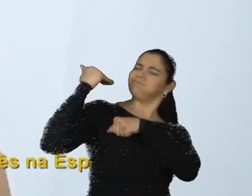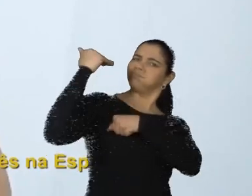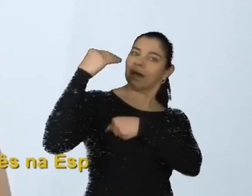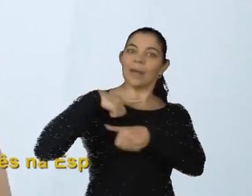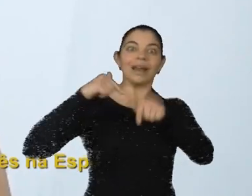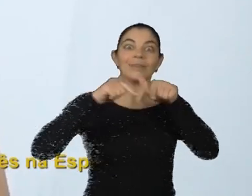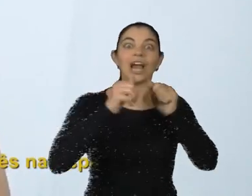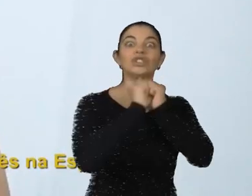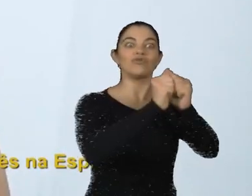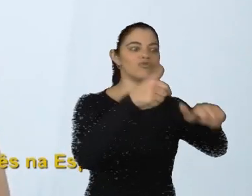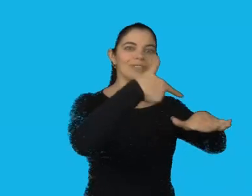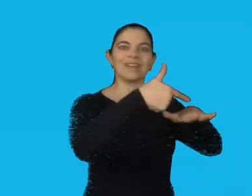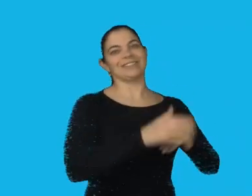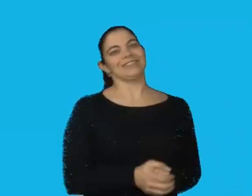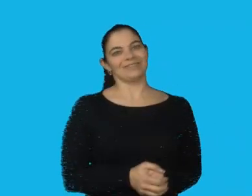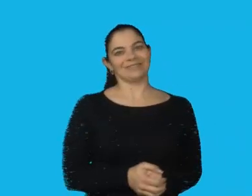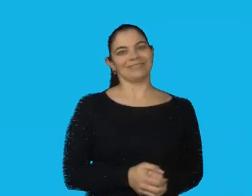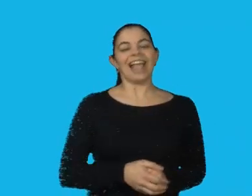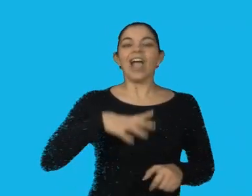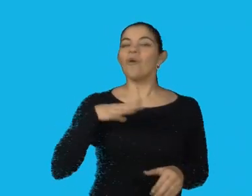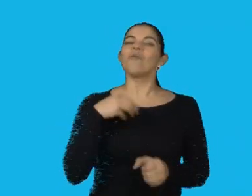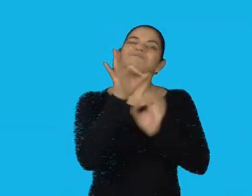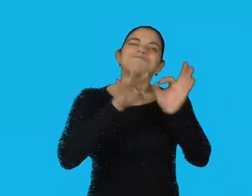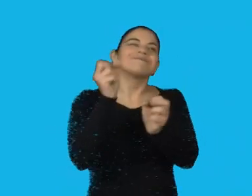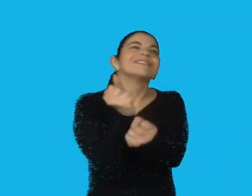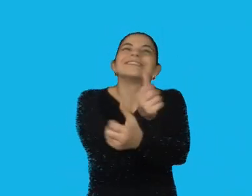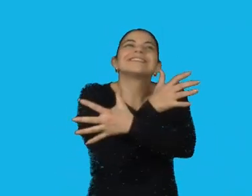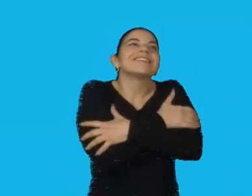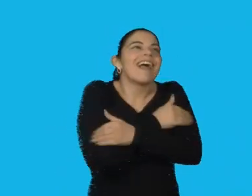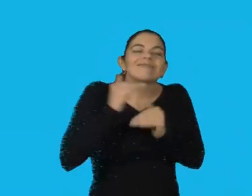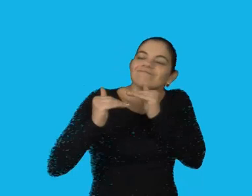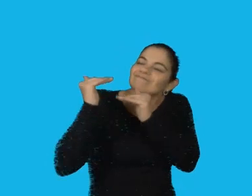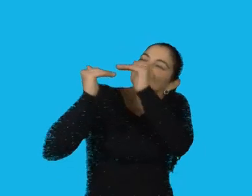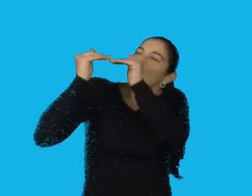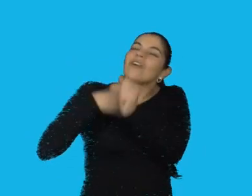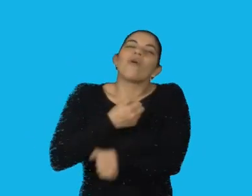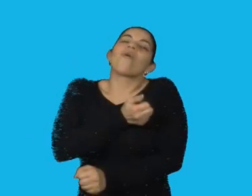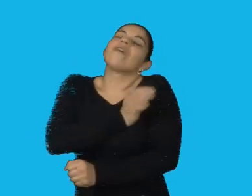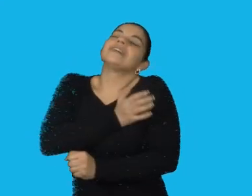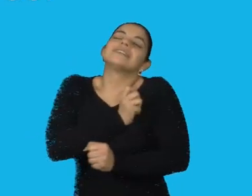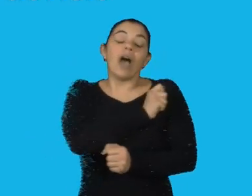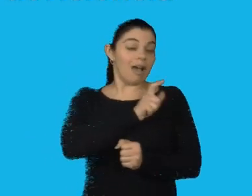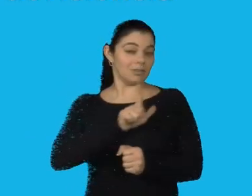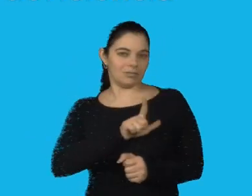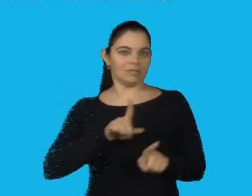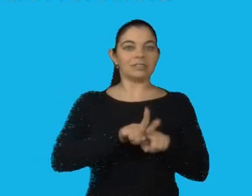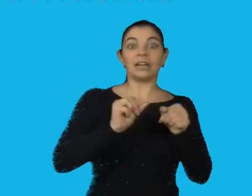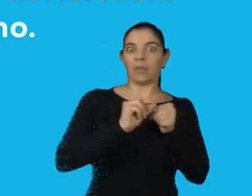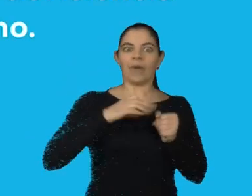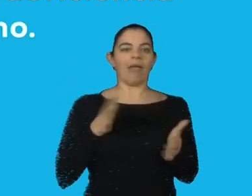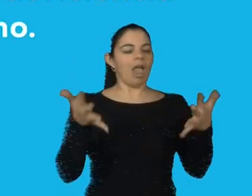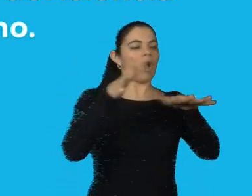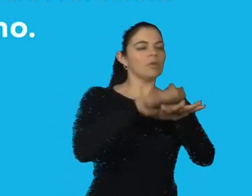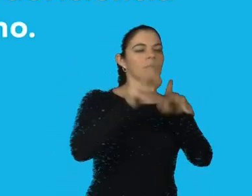vocês da Espaço Laser. O projeto Abraça é um dos pilares do movimento Coração Azul, que carrega dentro dele a inclusão de pessoas